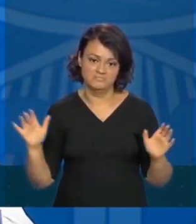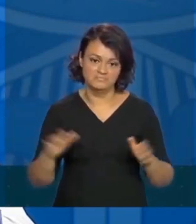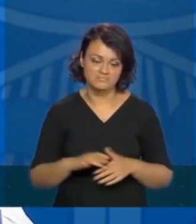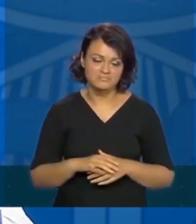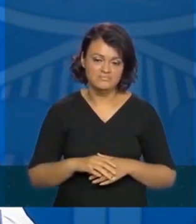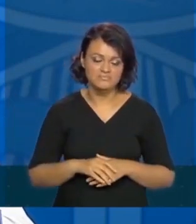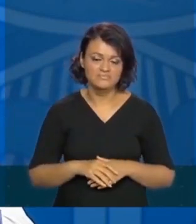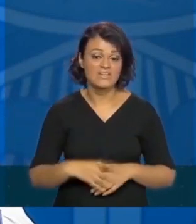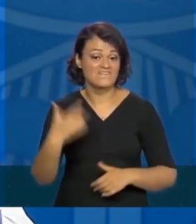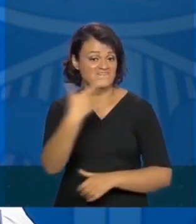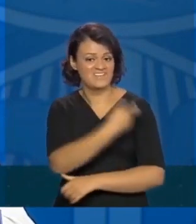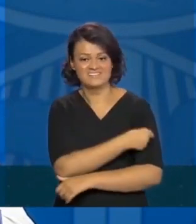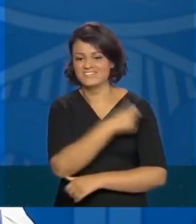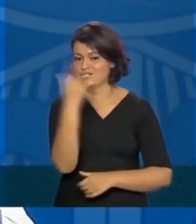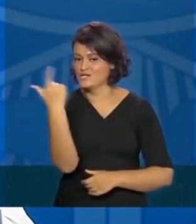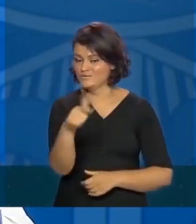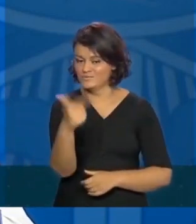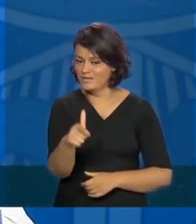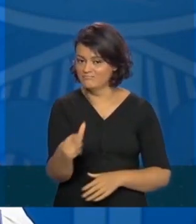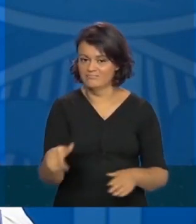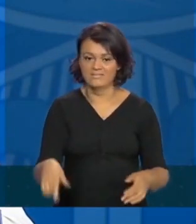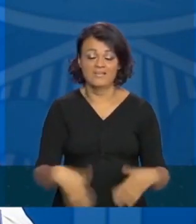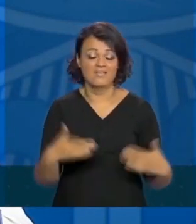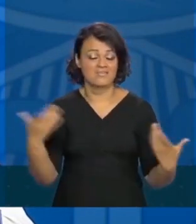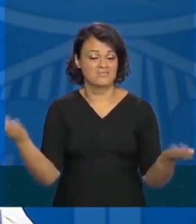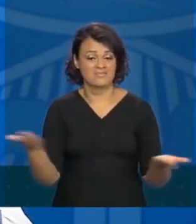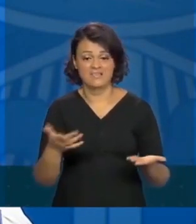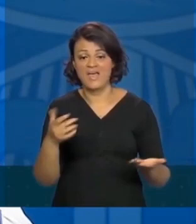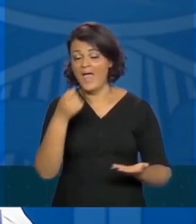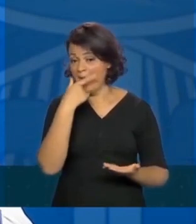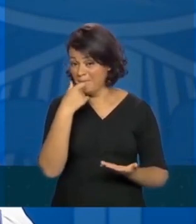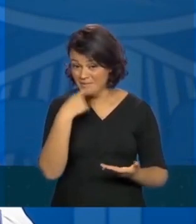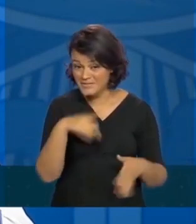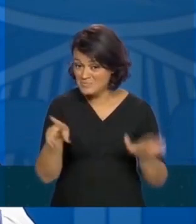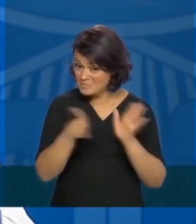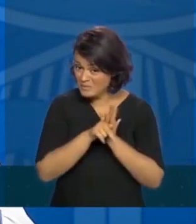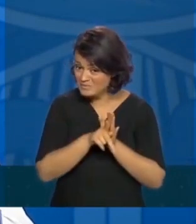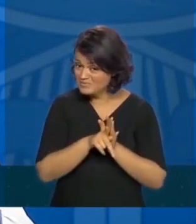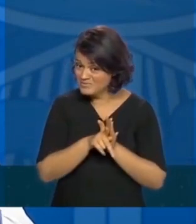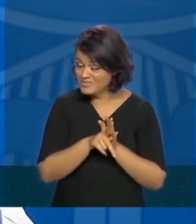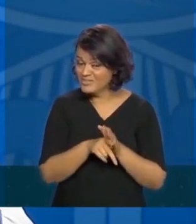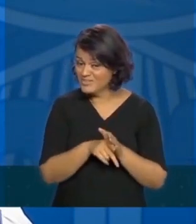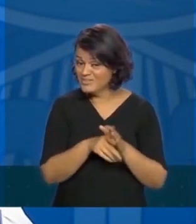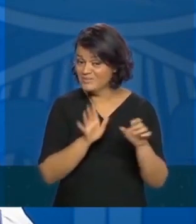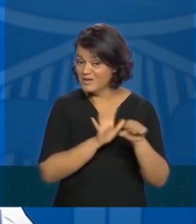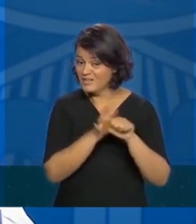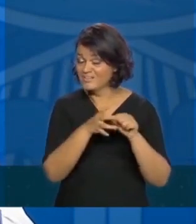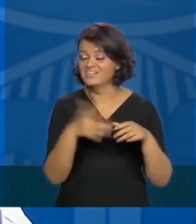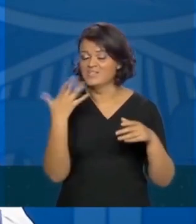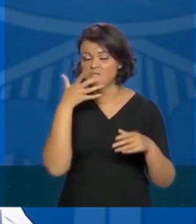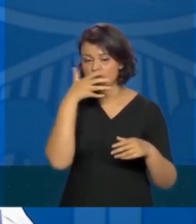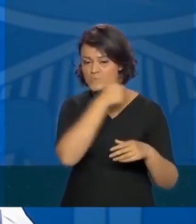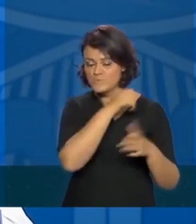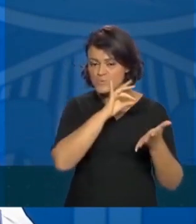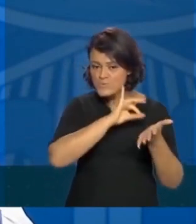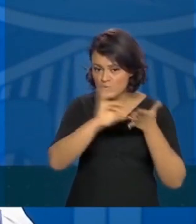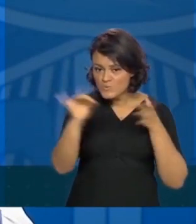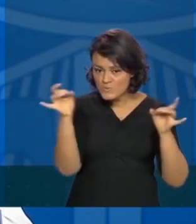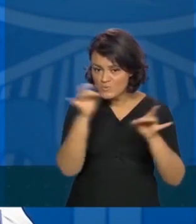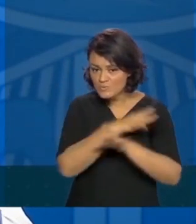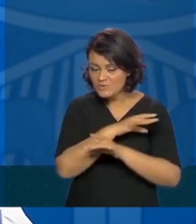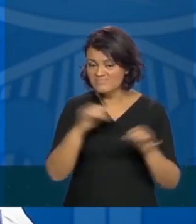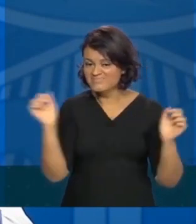momento não tenho vacina, ponto. No momento não tenho um remédio que eu possa acreditar que usando esse